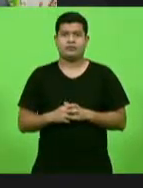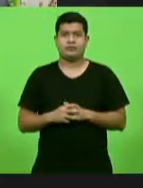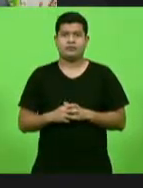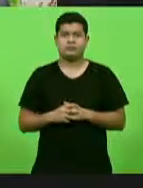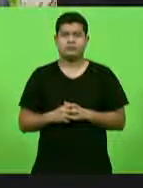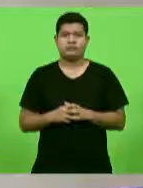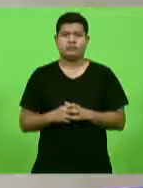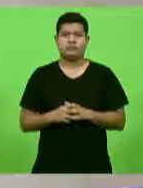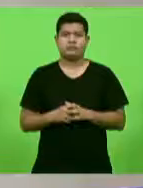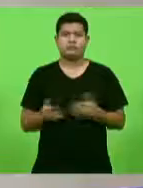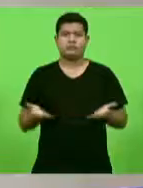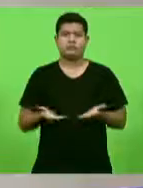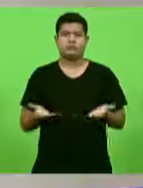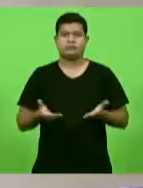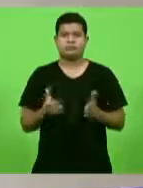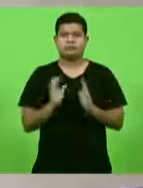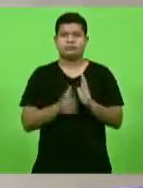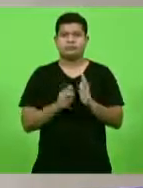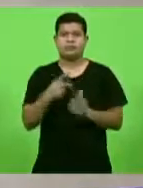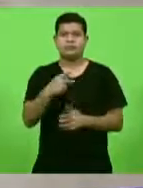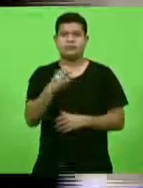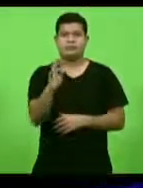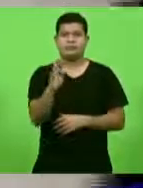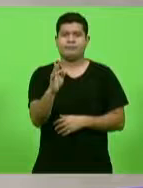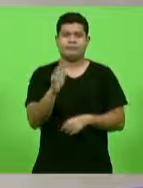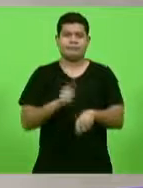Partido dos Trabalhadores, seis minutos.